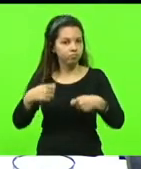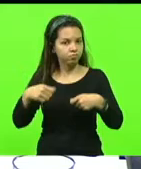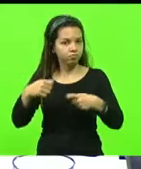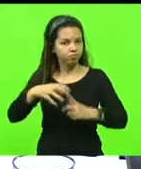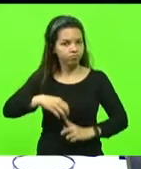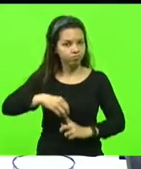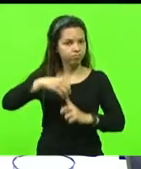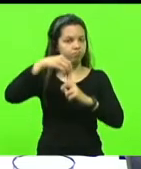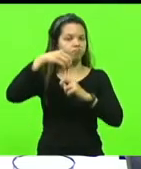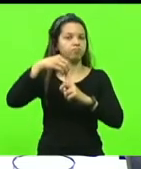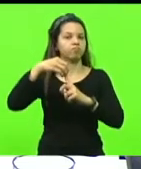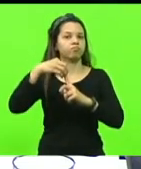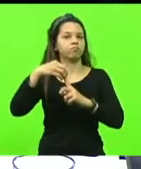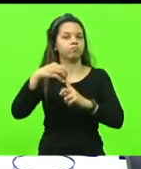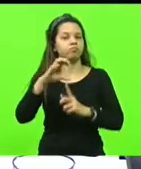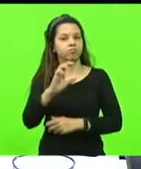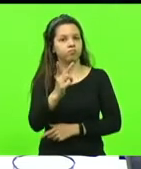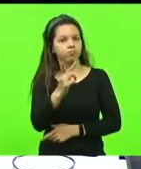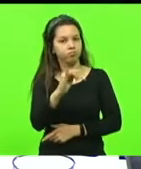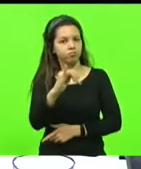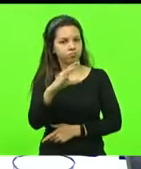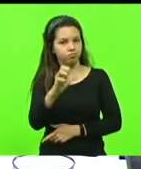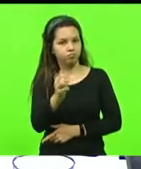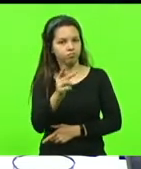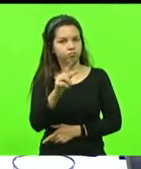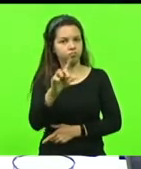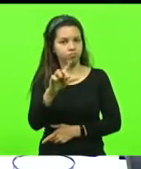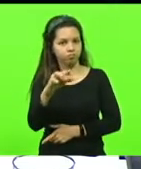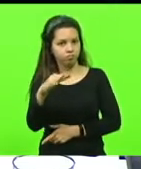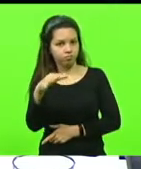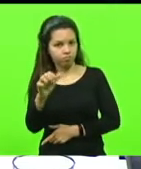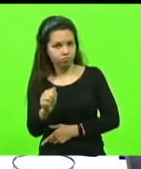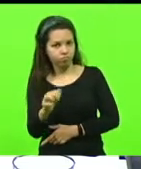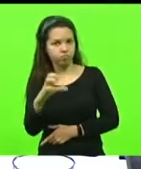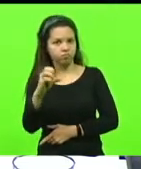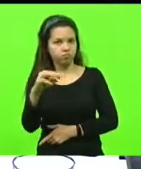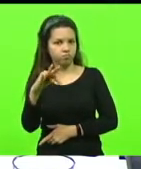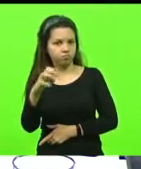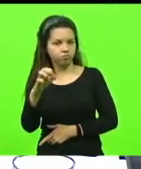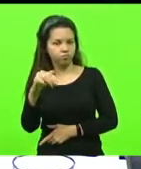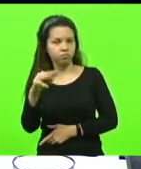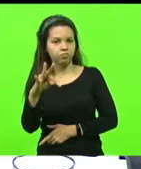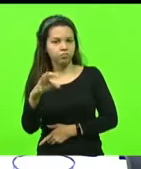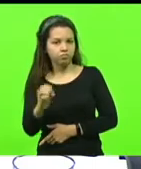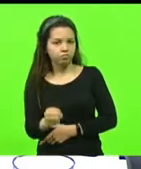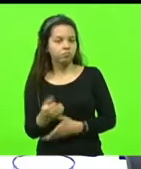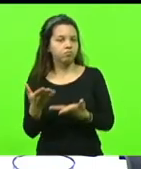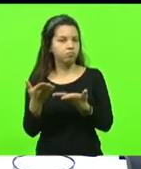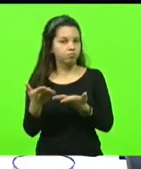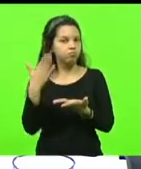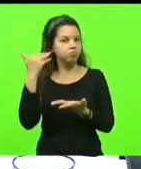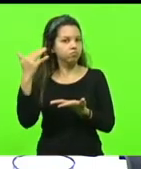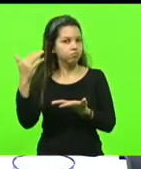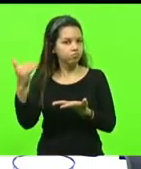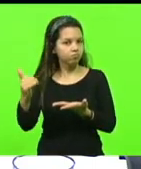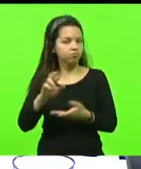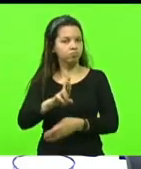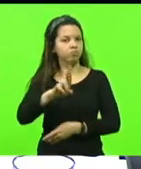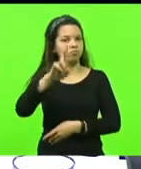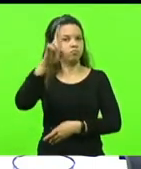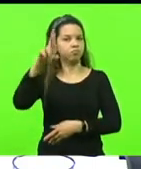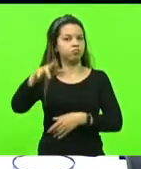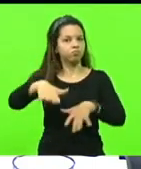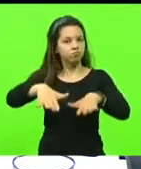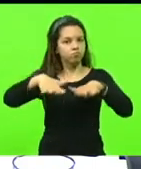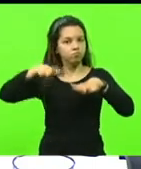Chica Pelega do Contestado, conhecida assim carinhosamente, que comandou um exército na